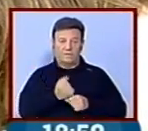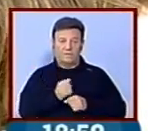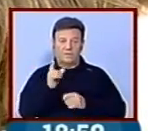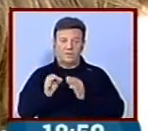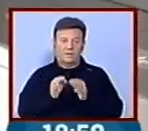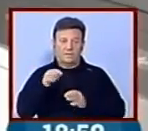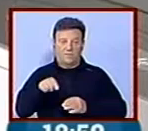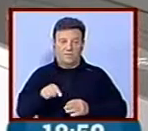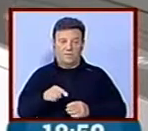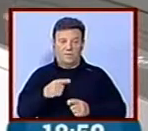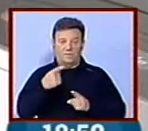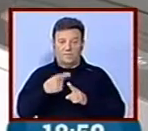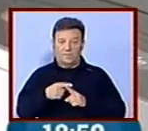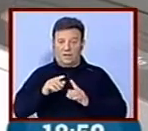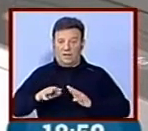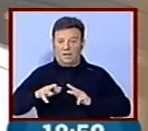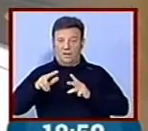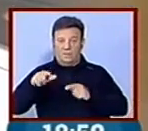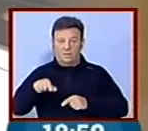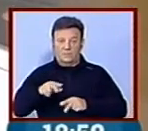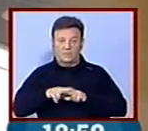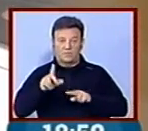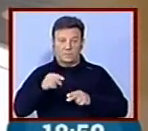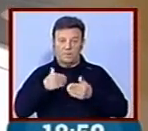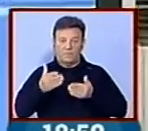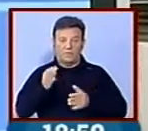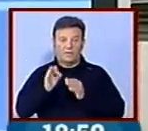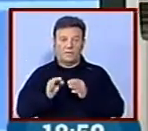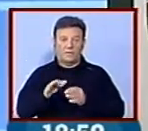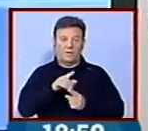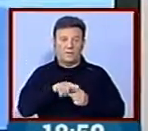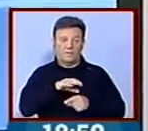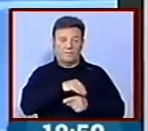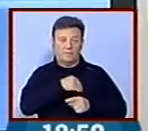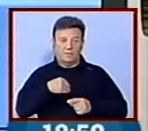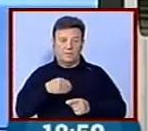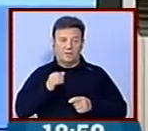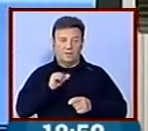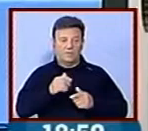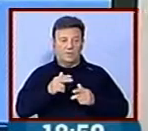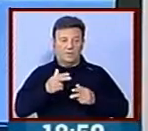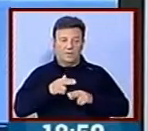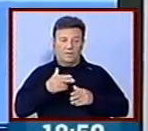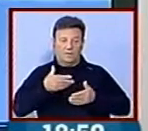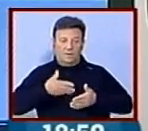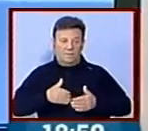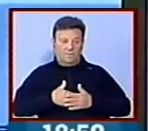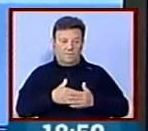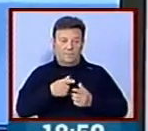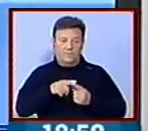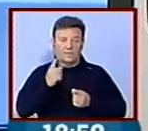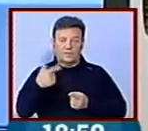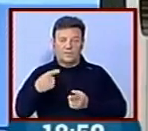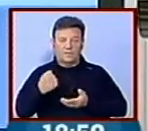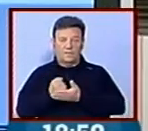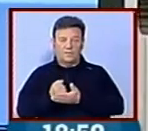seu tratamento. Para além da reabilitação, o hospital vai ainda oferecer tratamento na área da medicina reprodutiva. O projeto já tem o apoio da Secretaria de